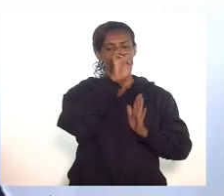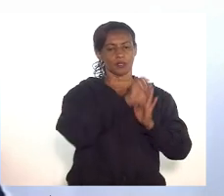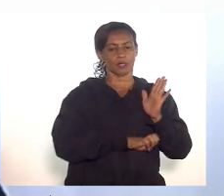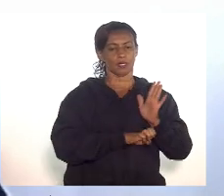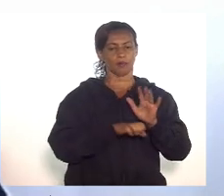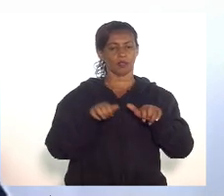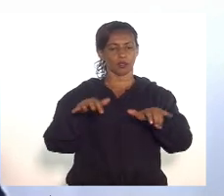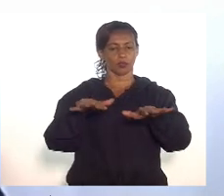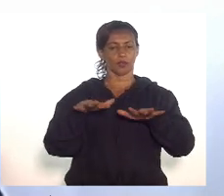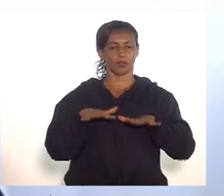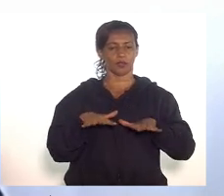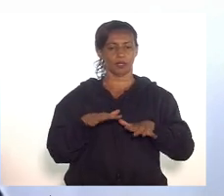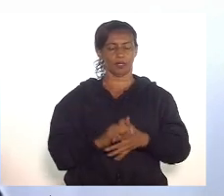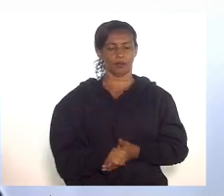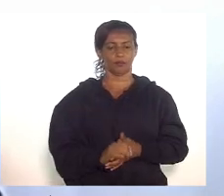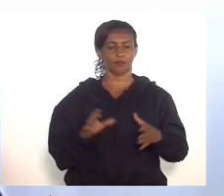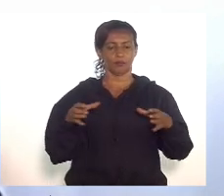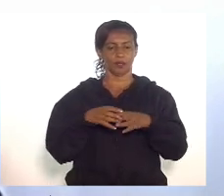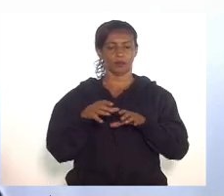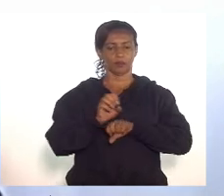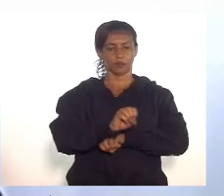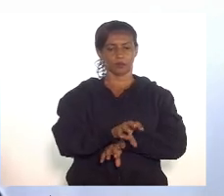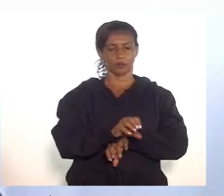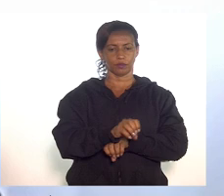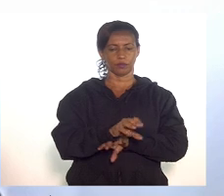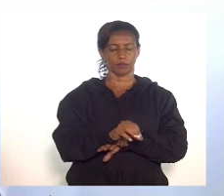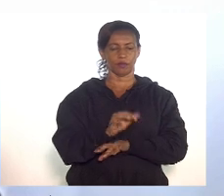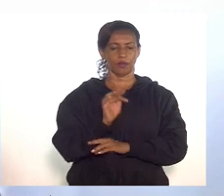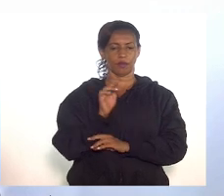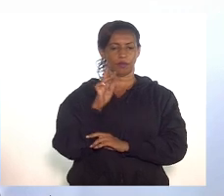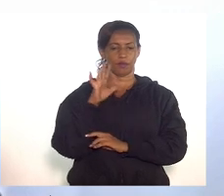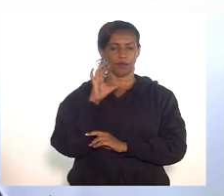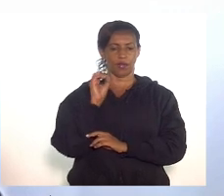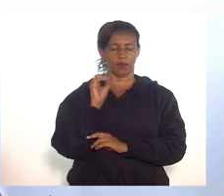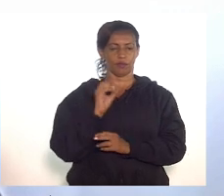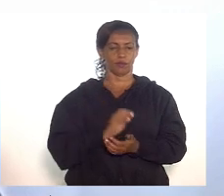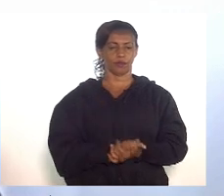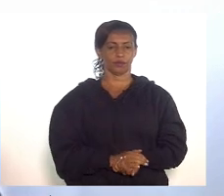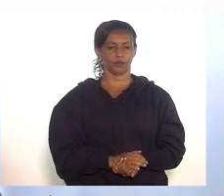plenário. Pela Comissão de Educação, deputado Flávio Serafini.